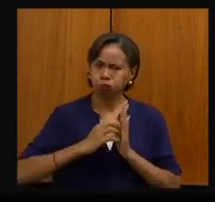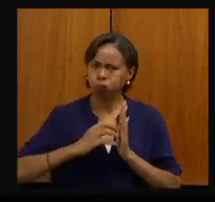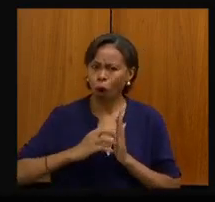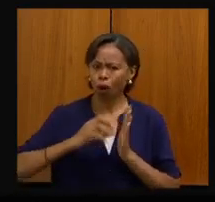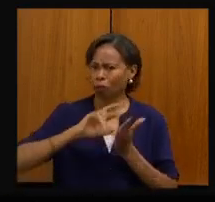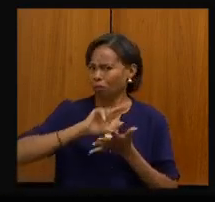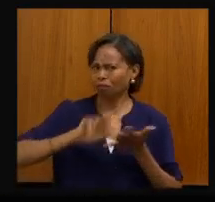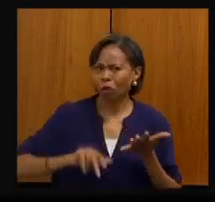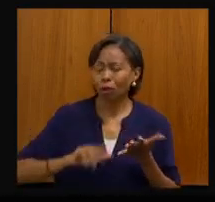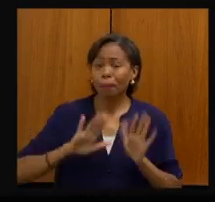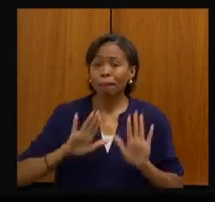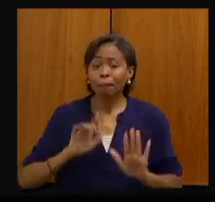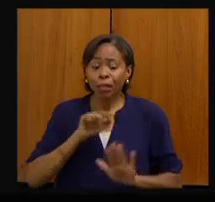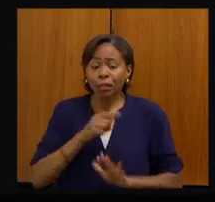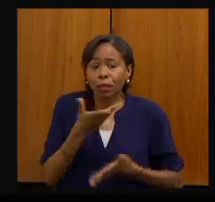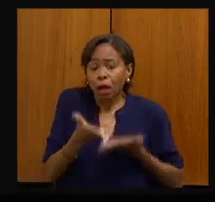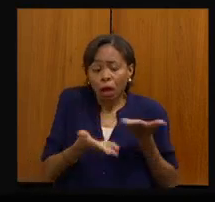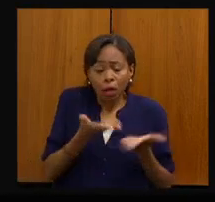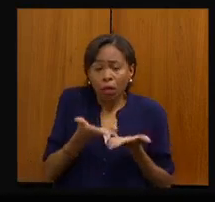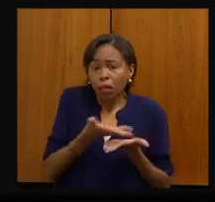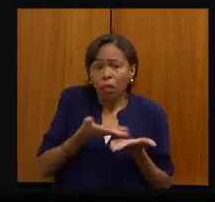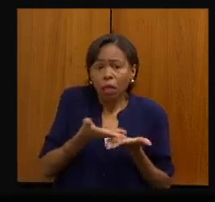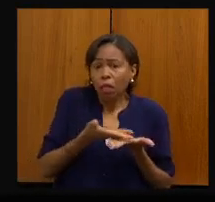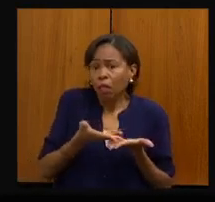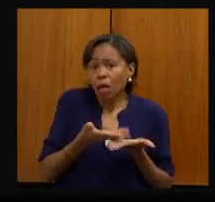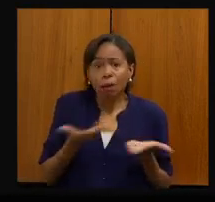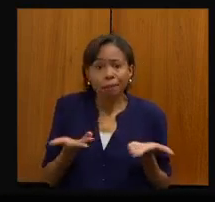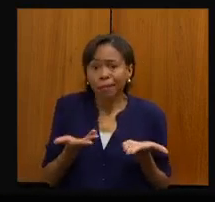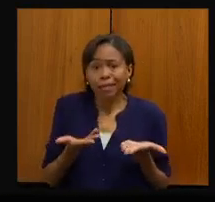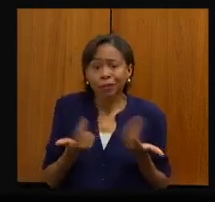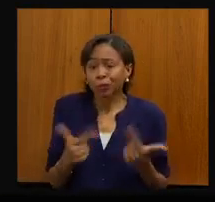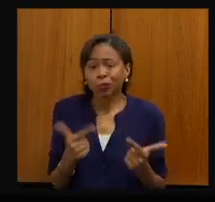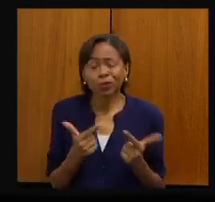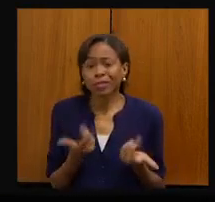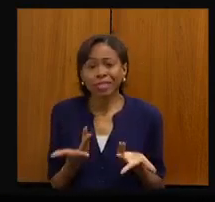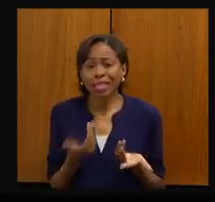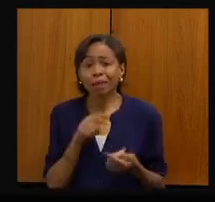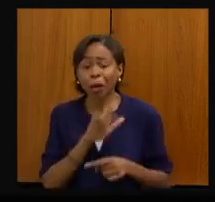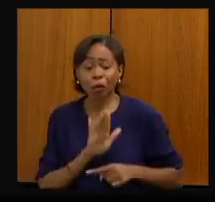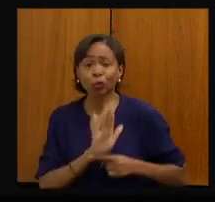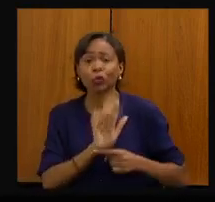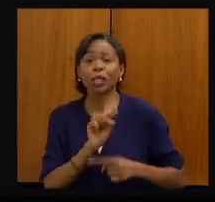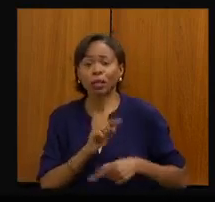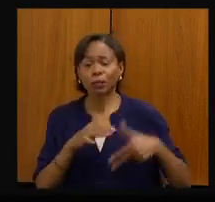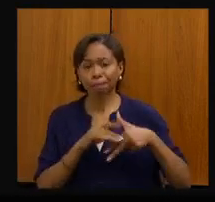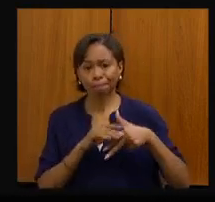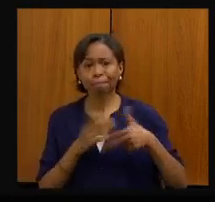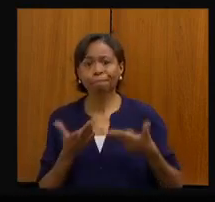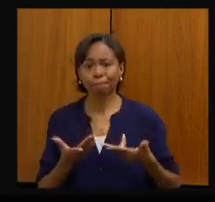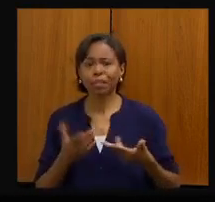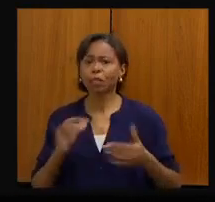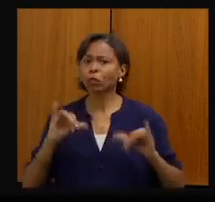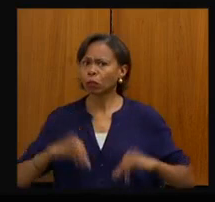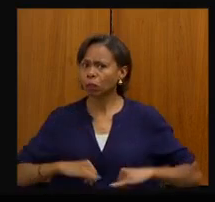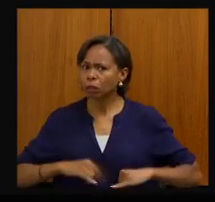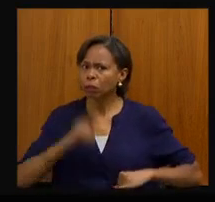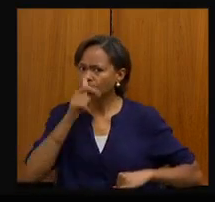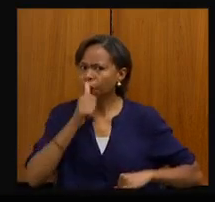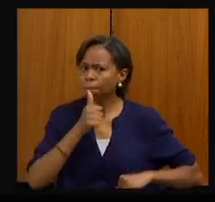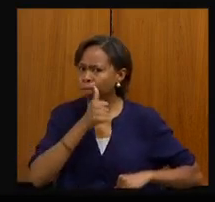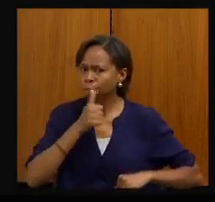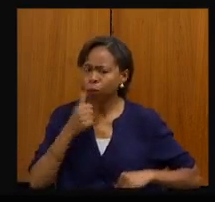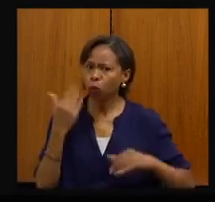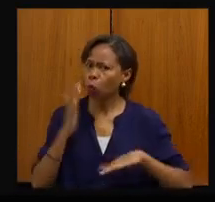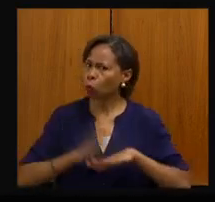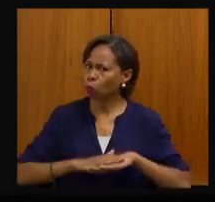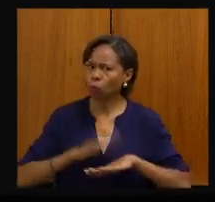consegue ter um serviço que disponibilize porta aberta para esses pacientes. É um sacrifício. Ele chega muitas vezes,